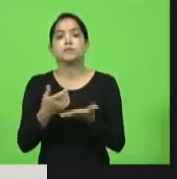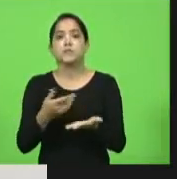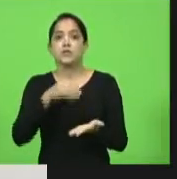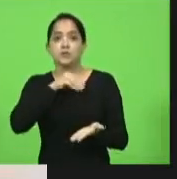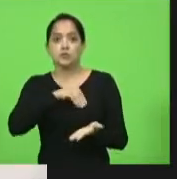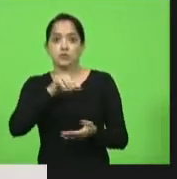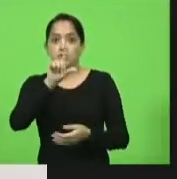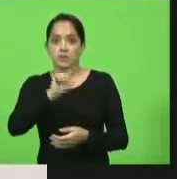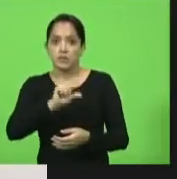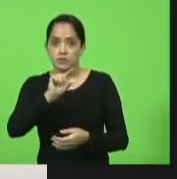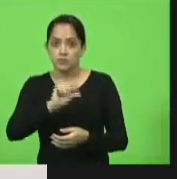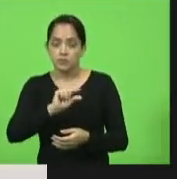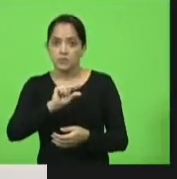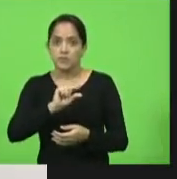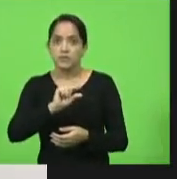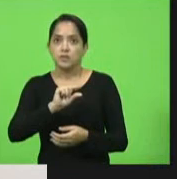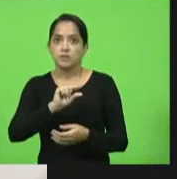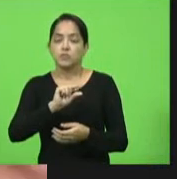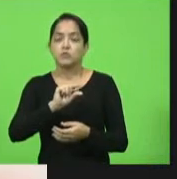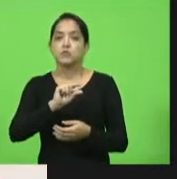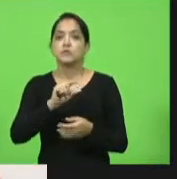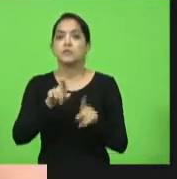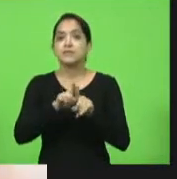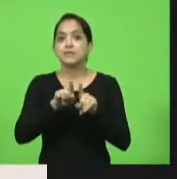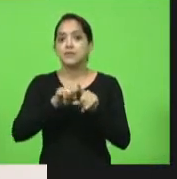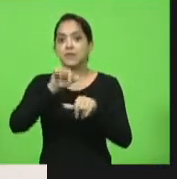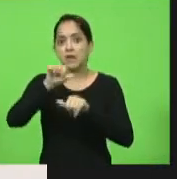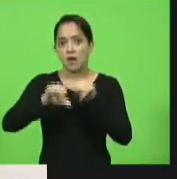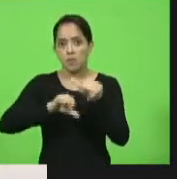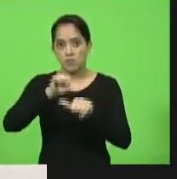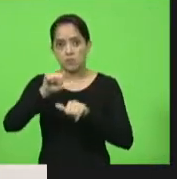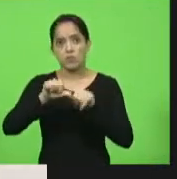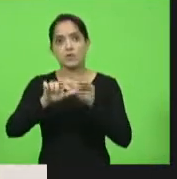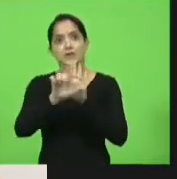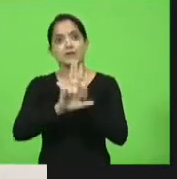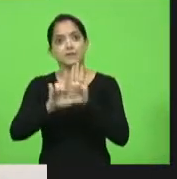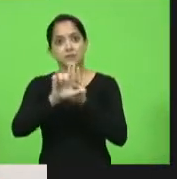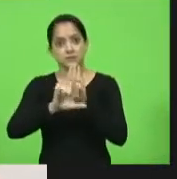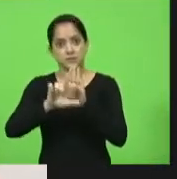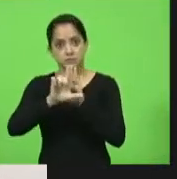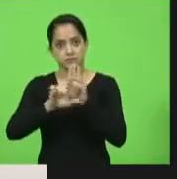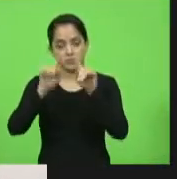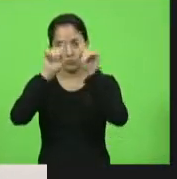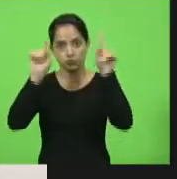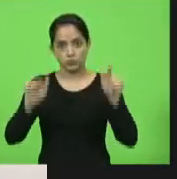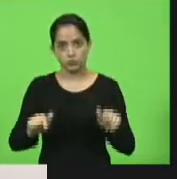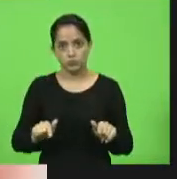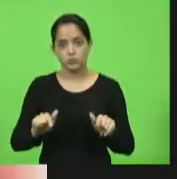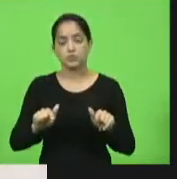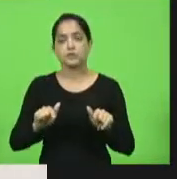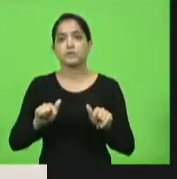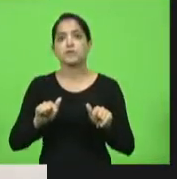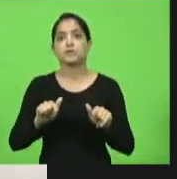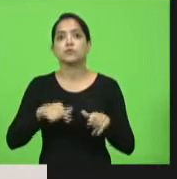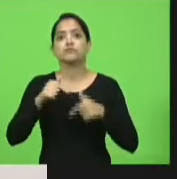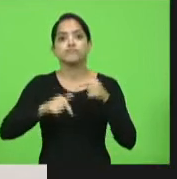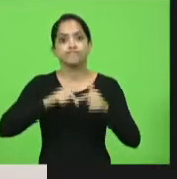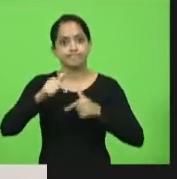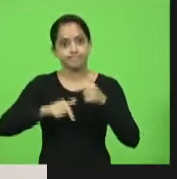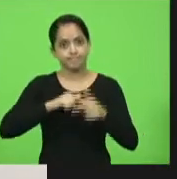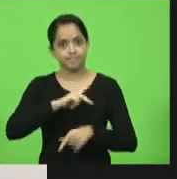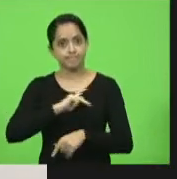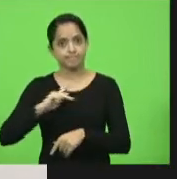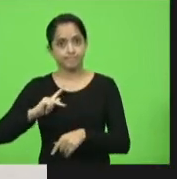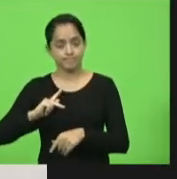e altera a legislação do servidor público, incluído, por